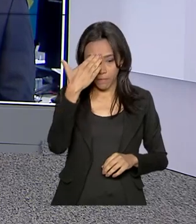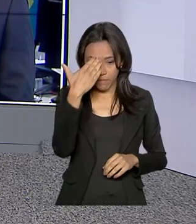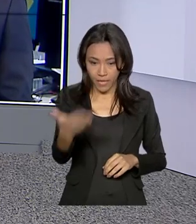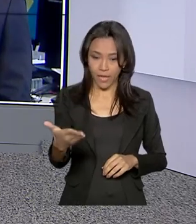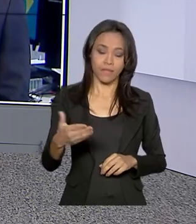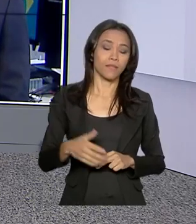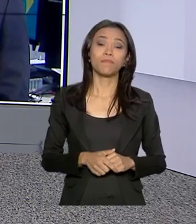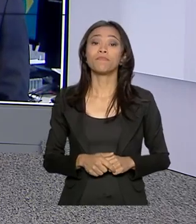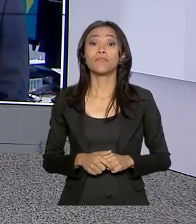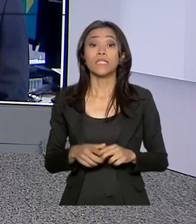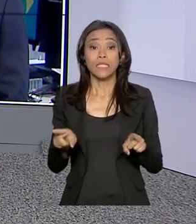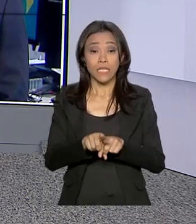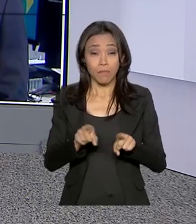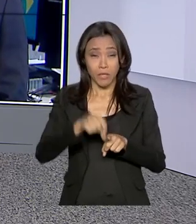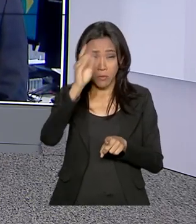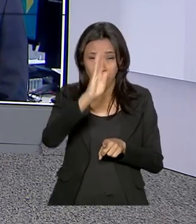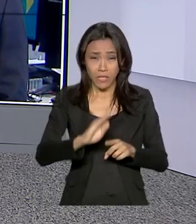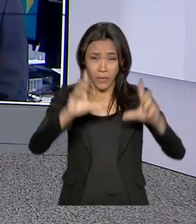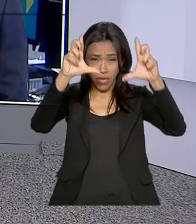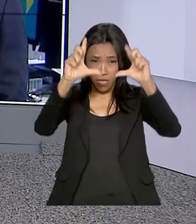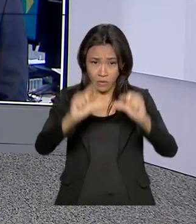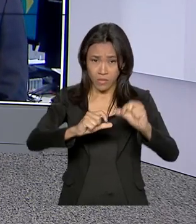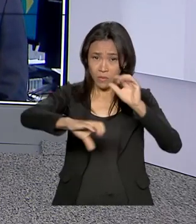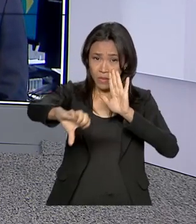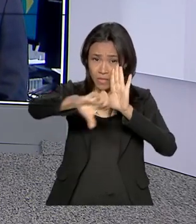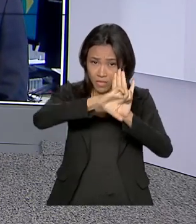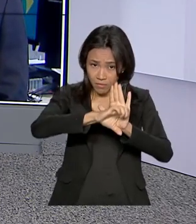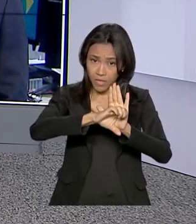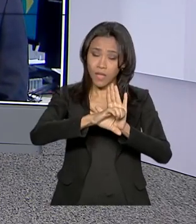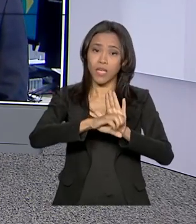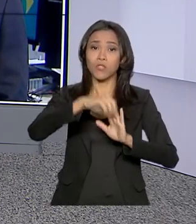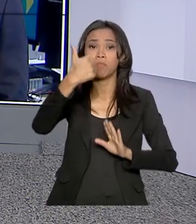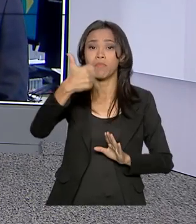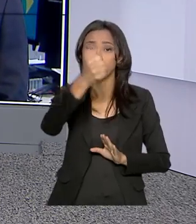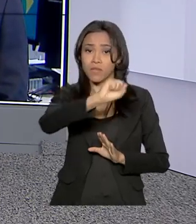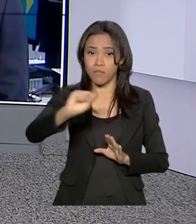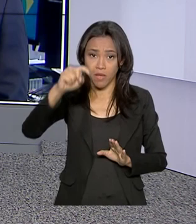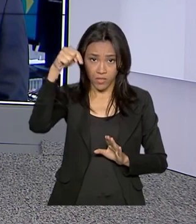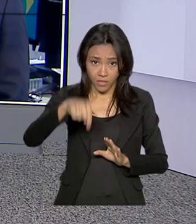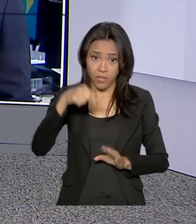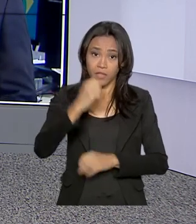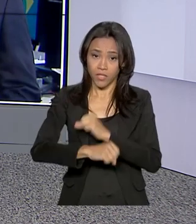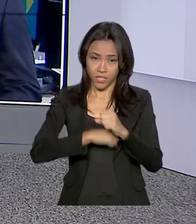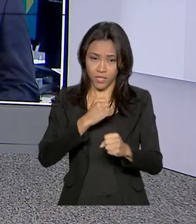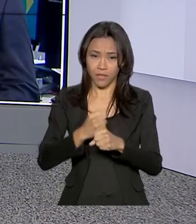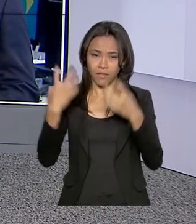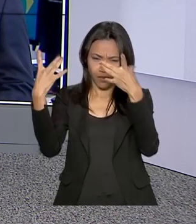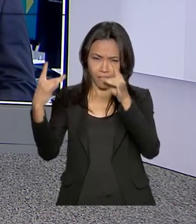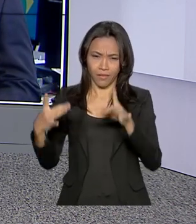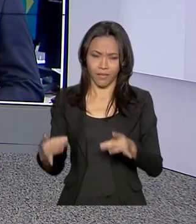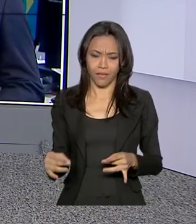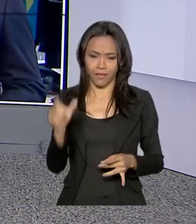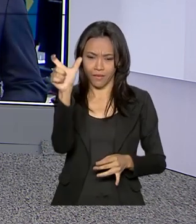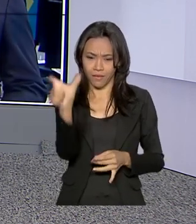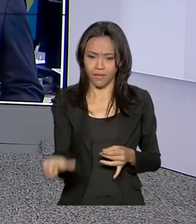E olha, o Brasil registrou queda na criminalidade no primeiro semestre deste ano. Ricardo Ferraz tem os detalhes pra gente. Bom dia, Ricardo.